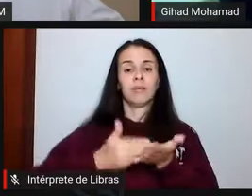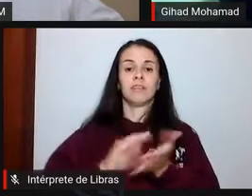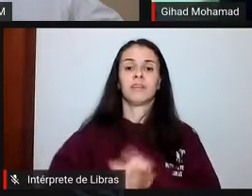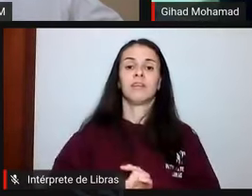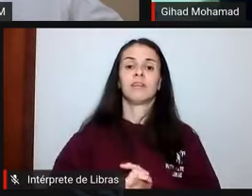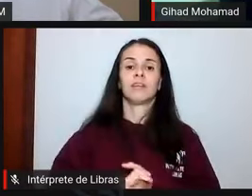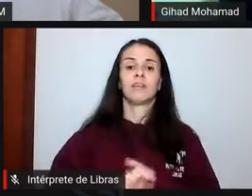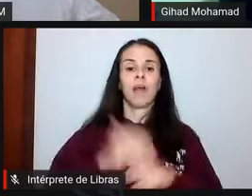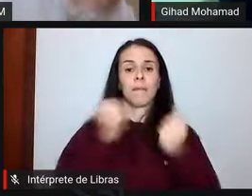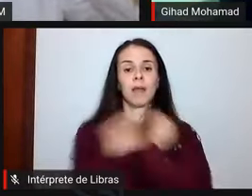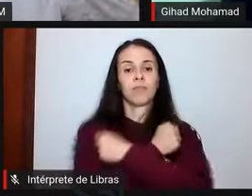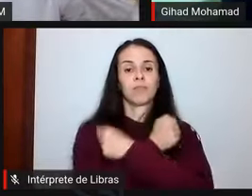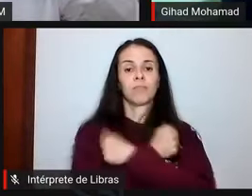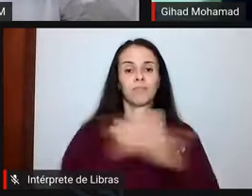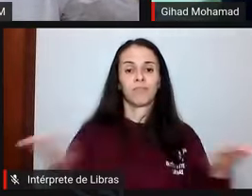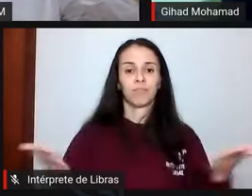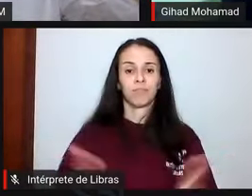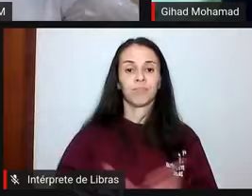abraço a todos.